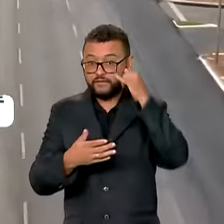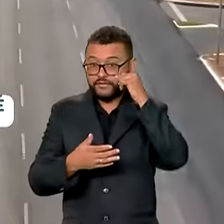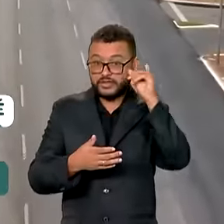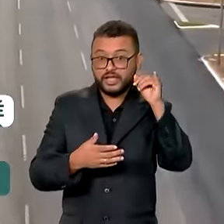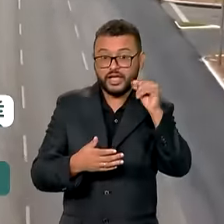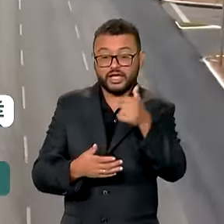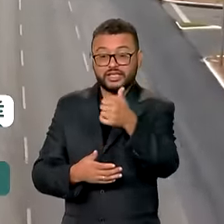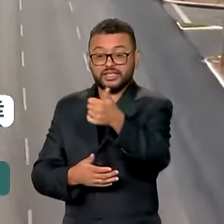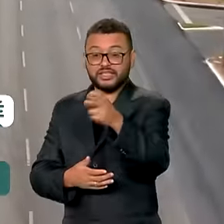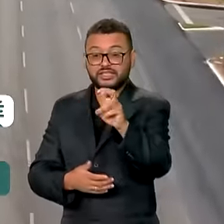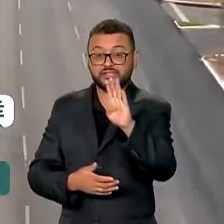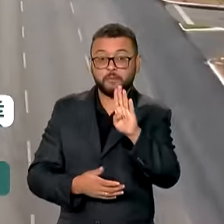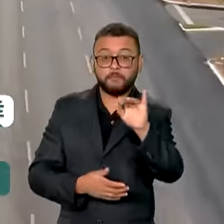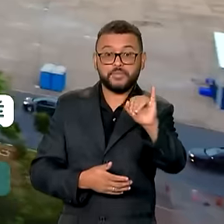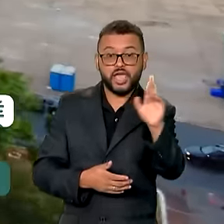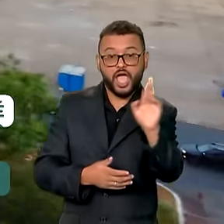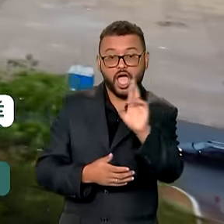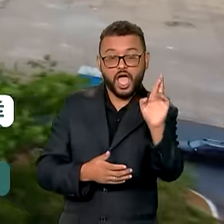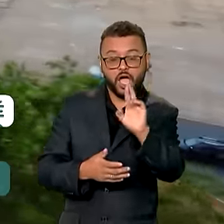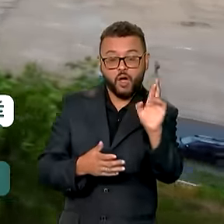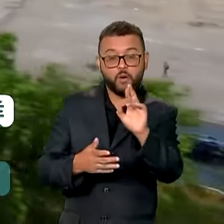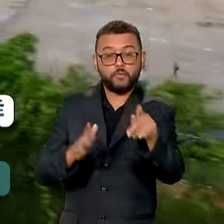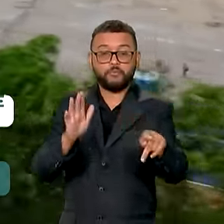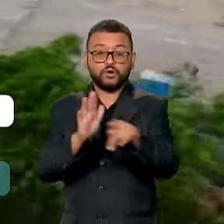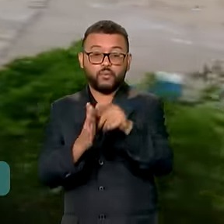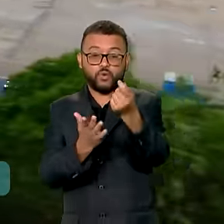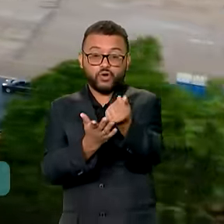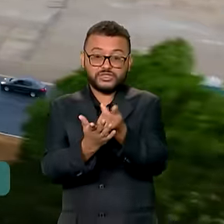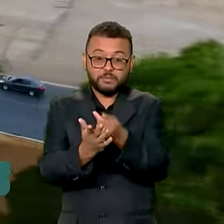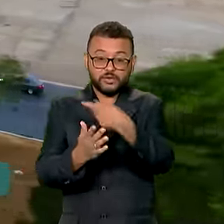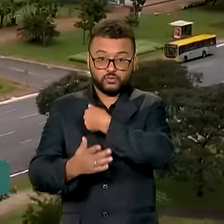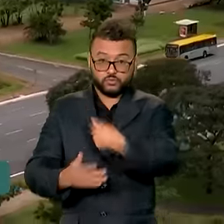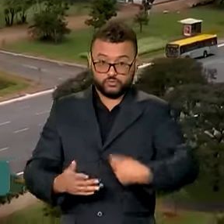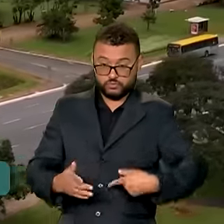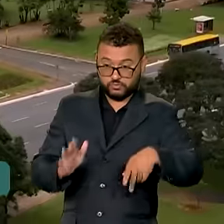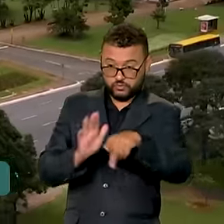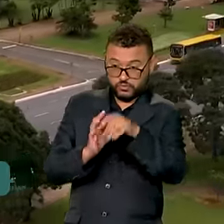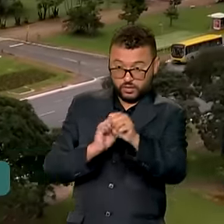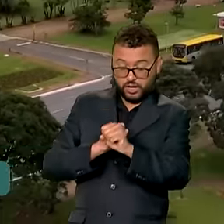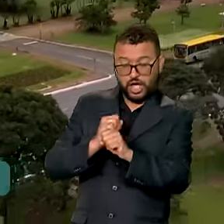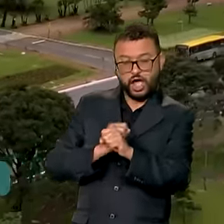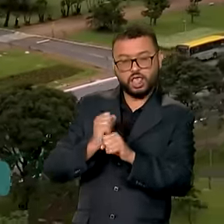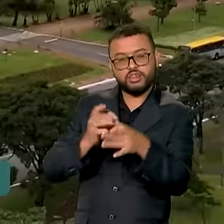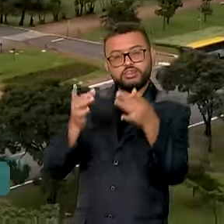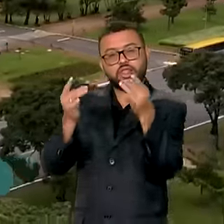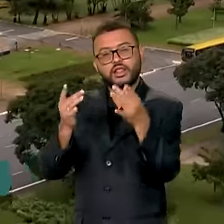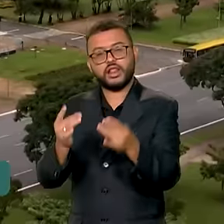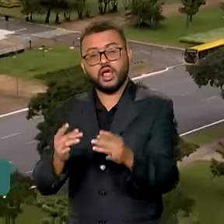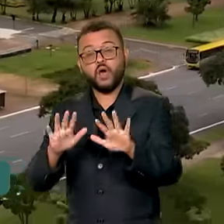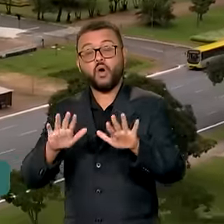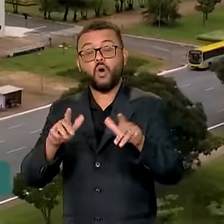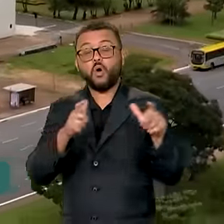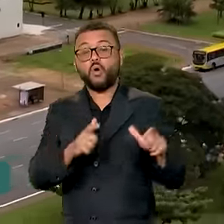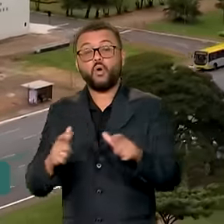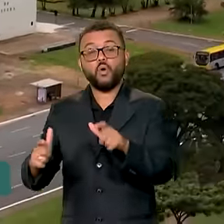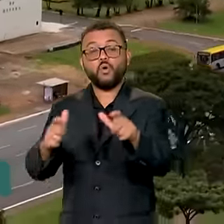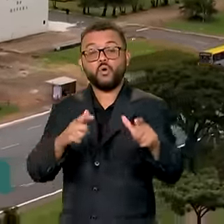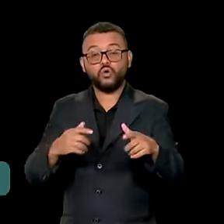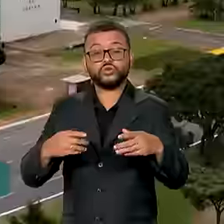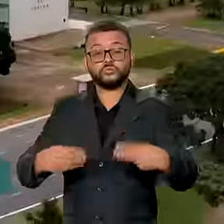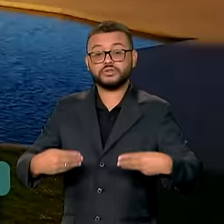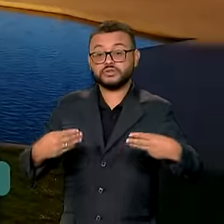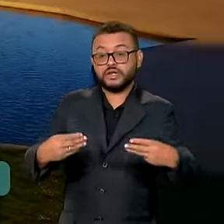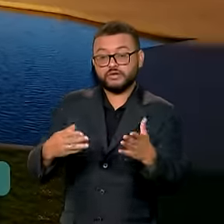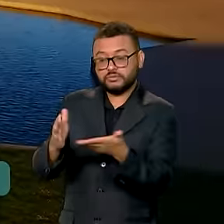de 15 bilhões de reais no orçamento público deste ano. O detalhamento de quais órgãos públicos vão passar por